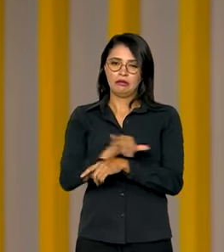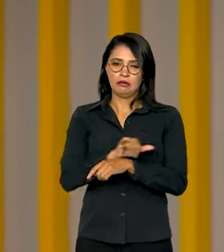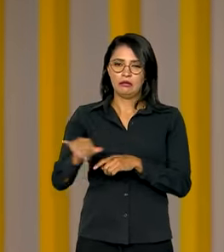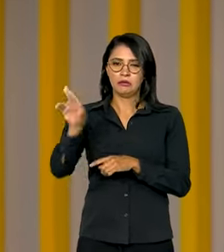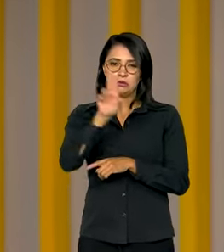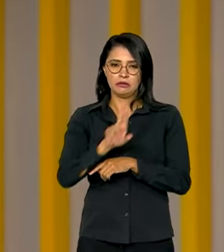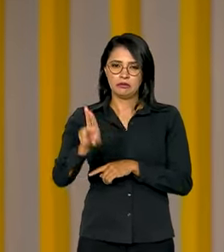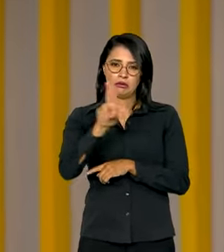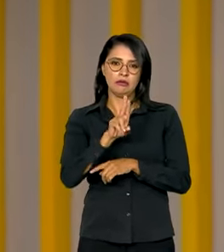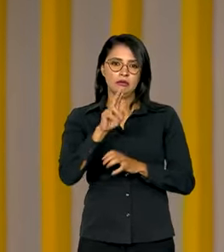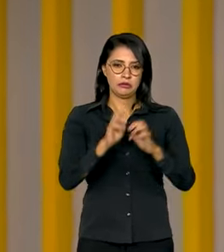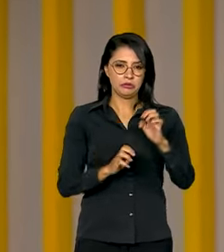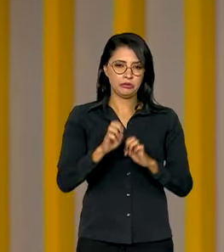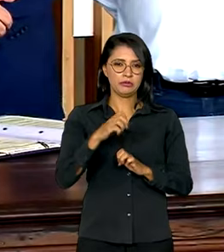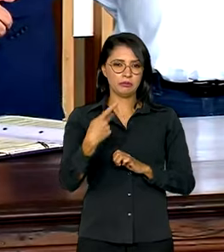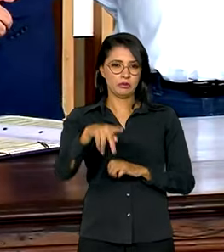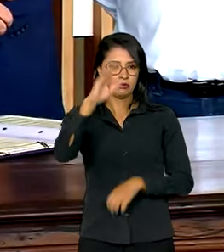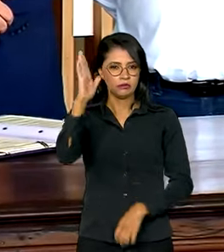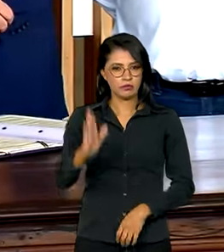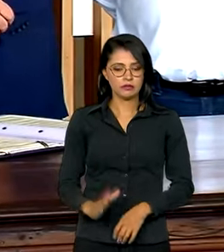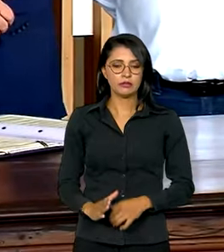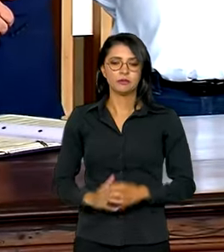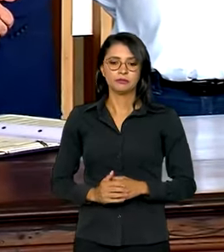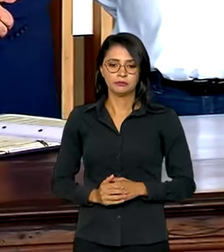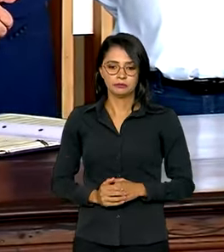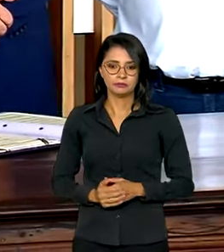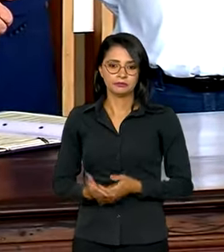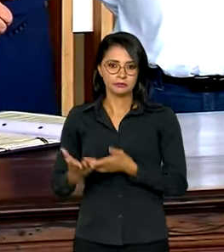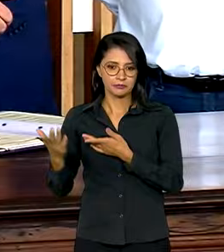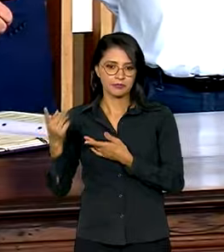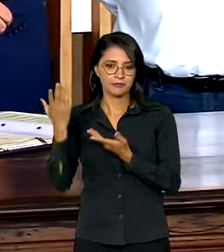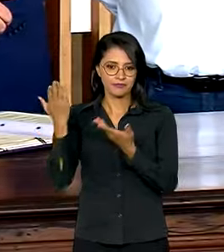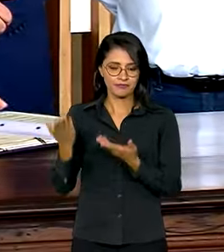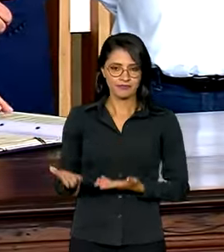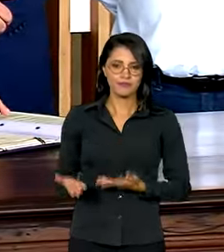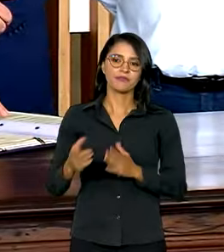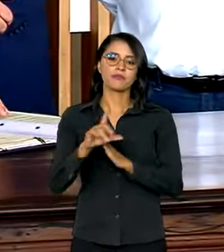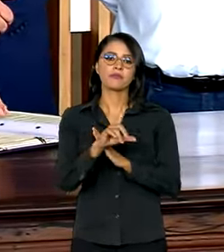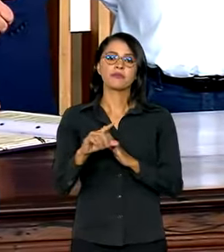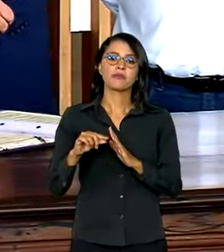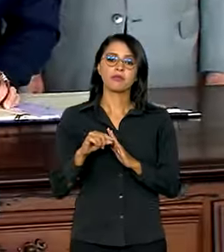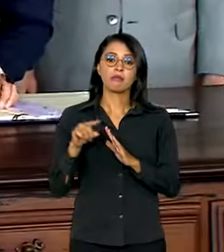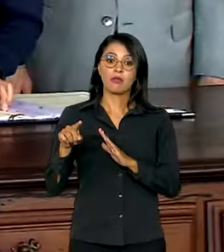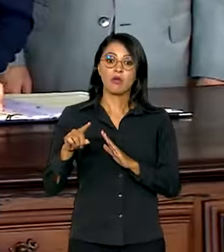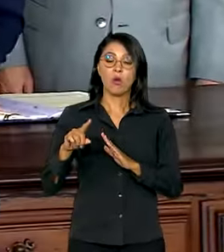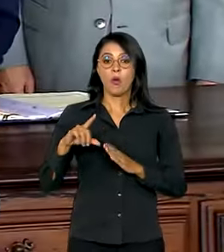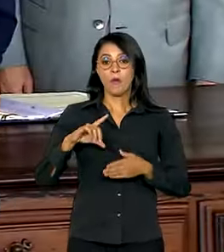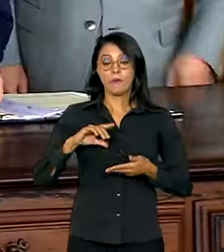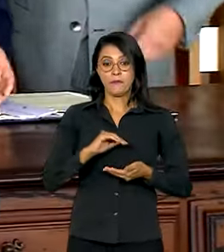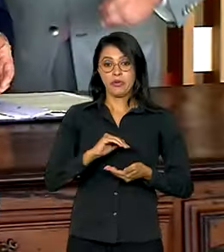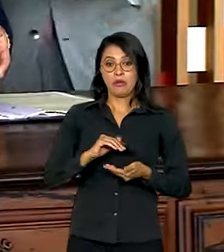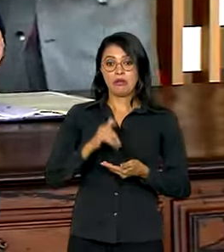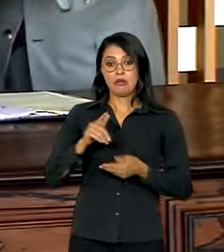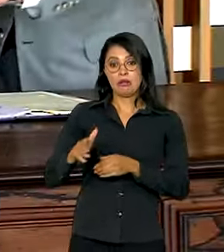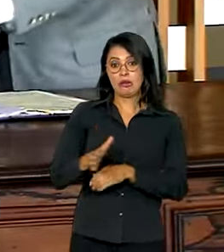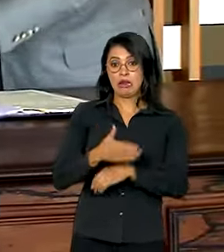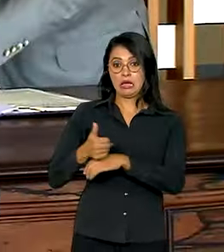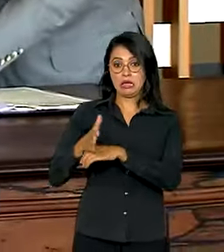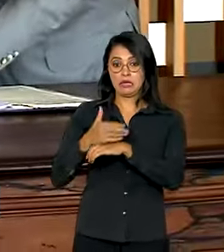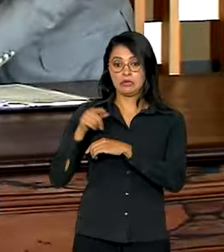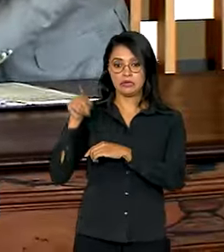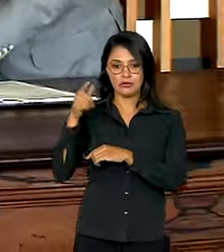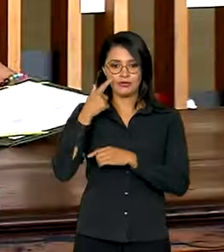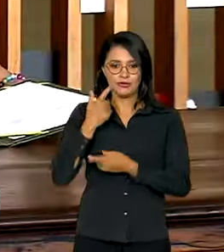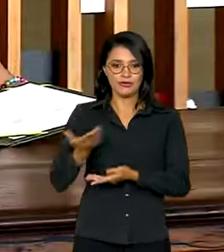pela indústria nacional. No Palácio do Itamaraty, o vice-presidente Geraldo Alckmin, o ministro da Agricultura e Pecuária,